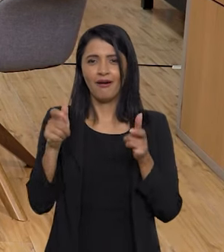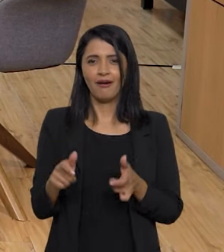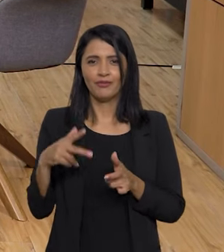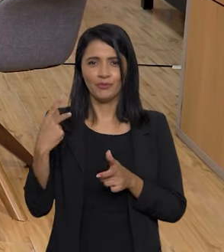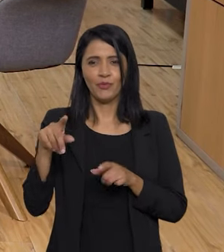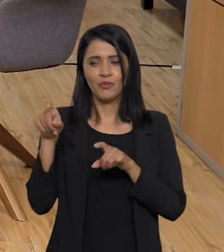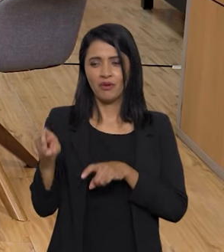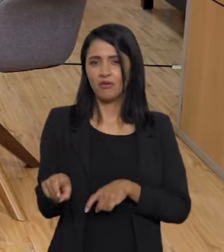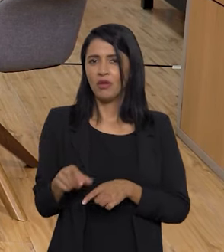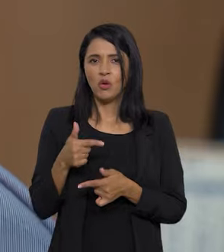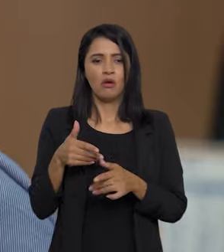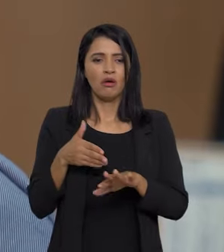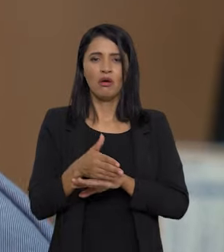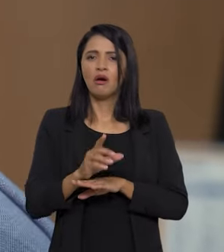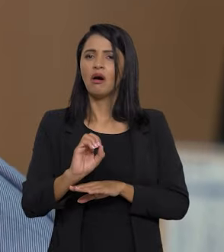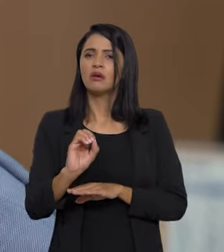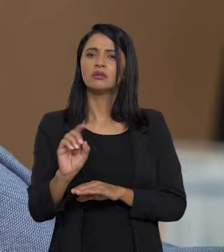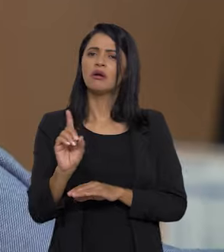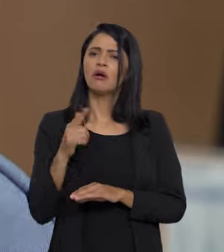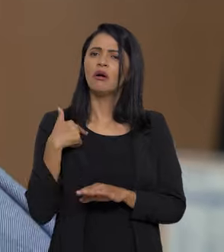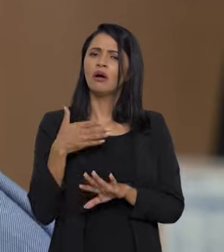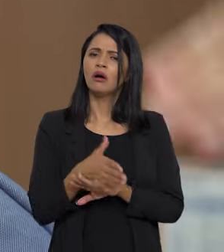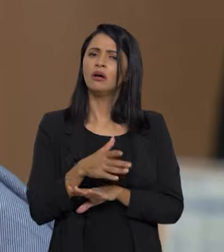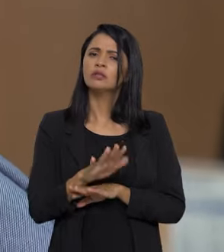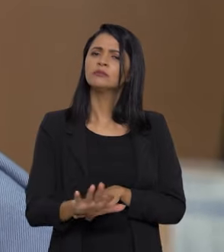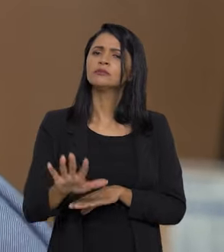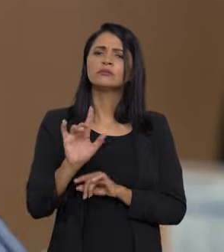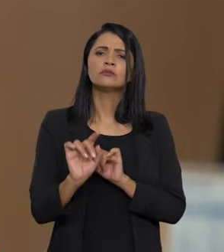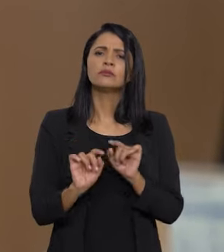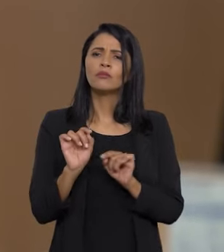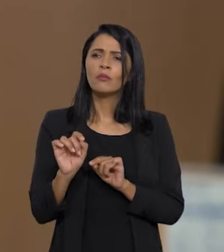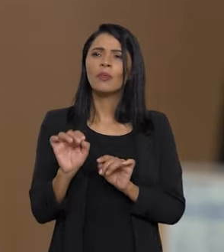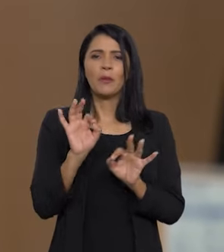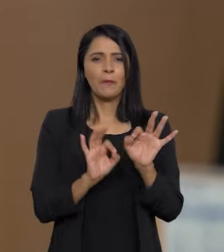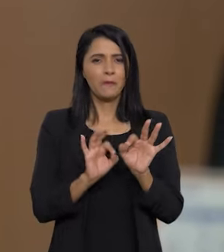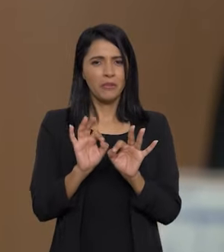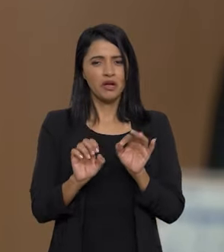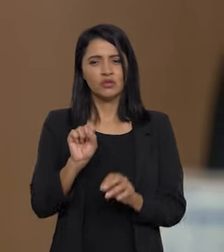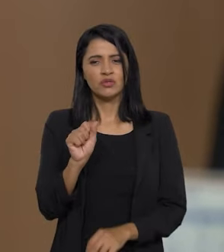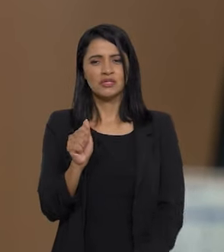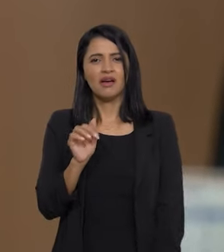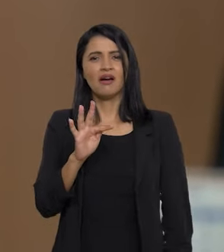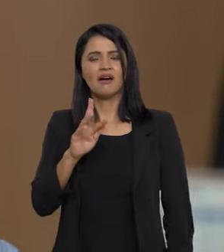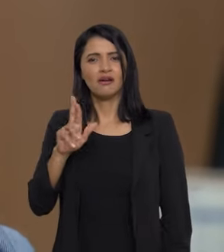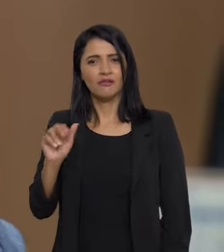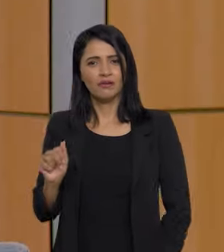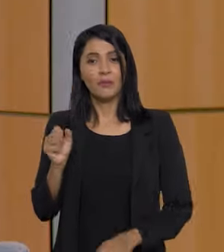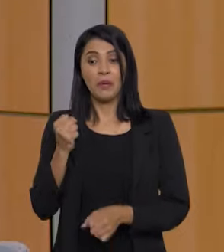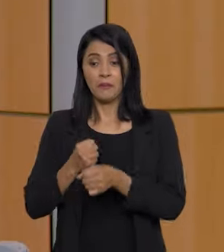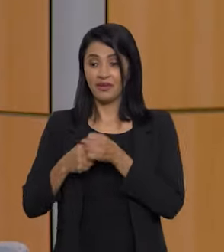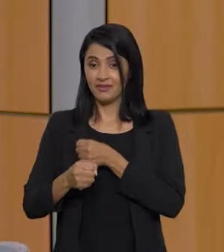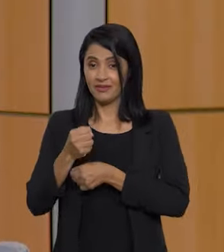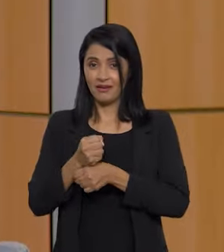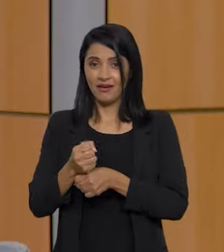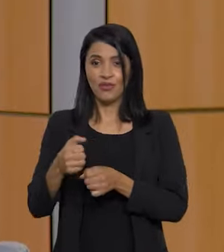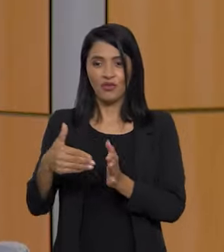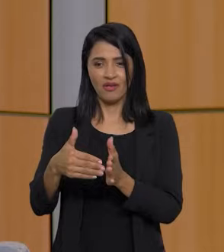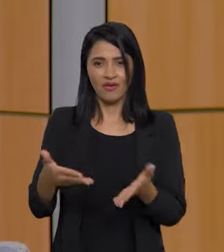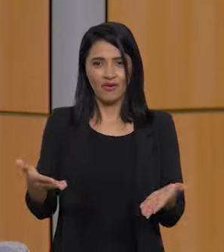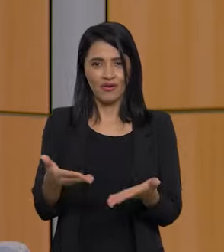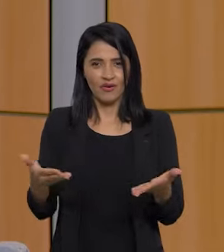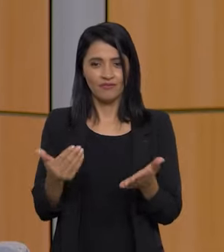propriedades agrícolas, não acessava nesse patamar no Plano Safra. Do ano passado para cá, nós